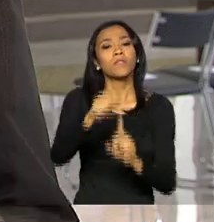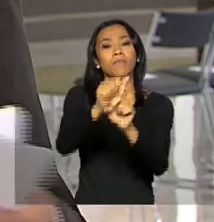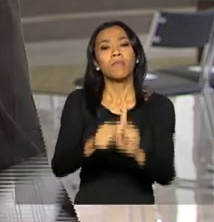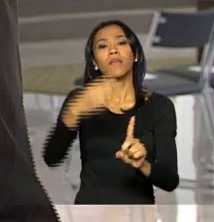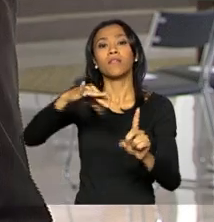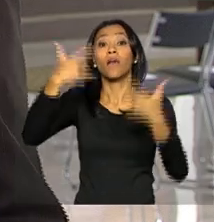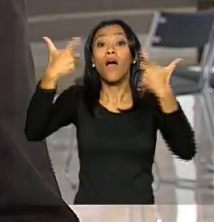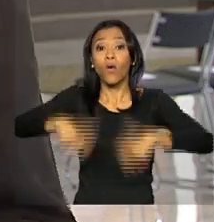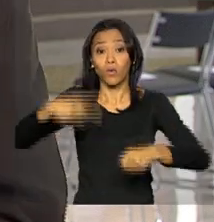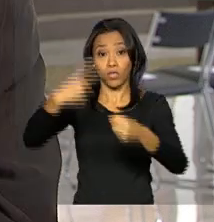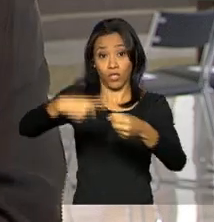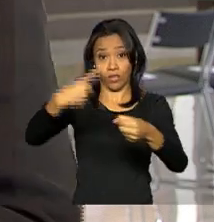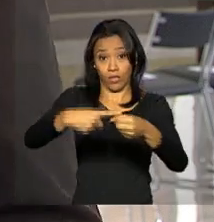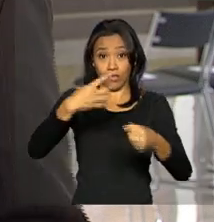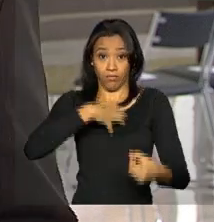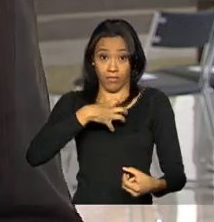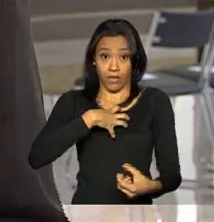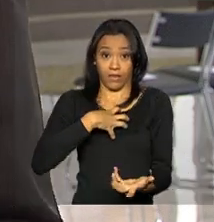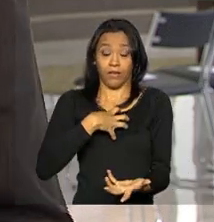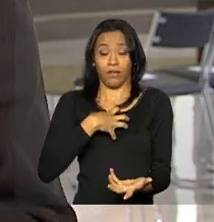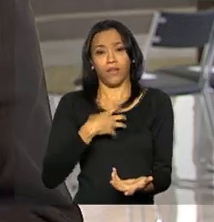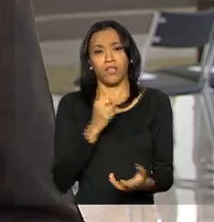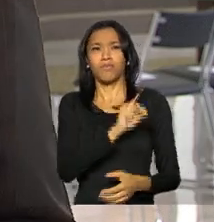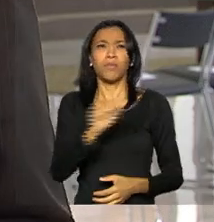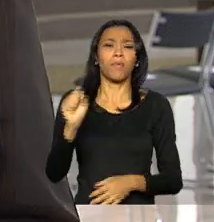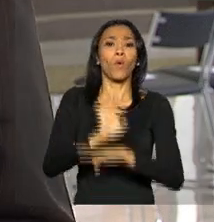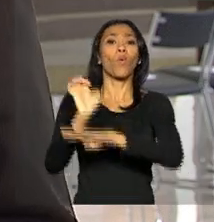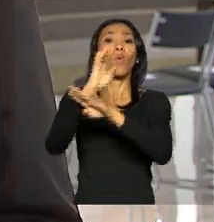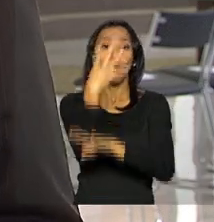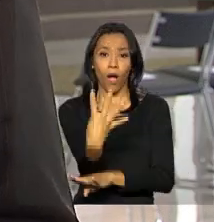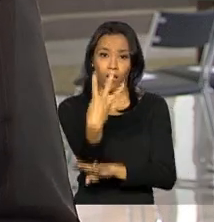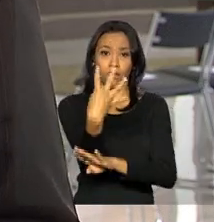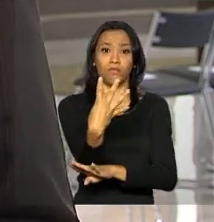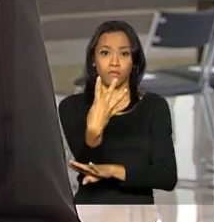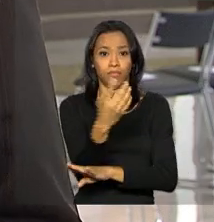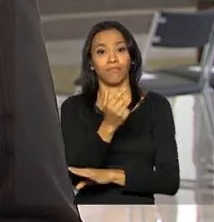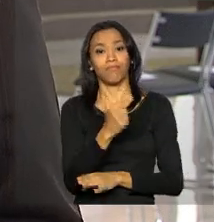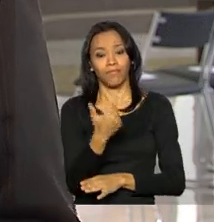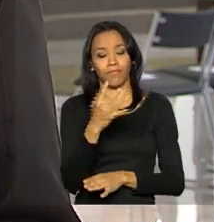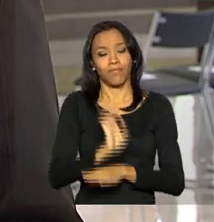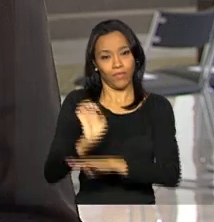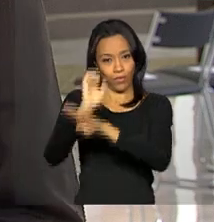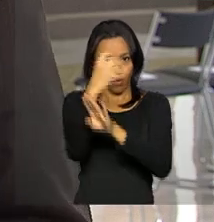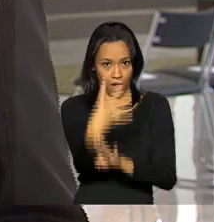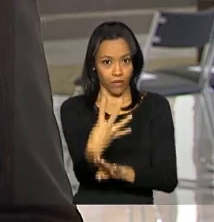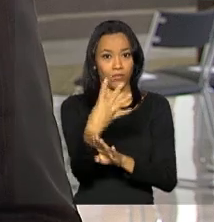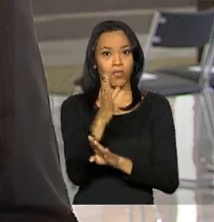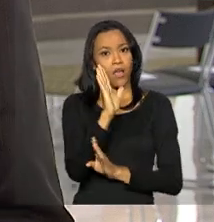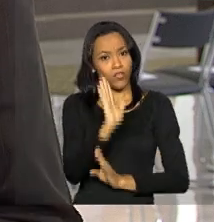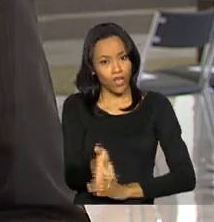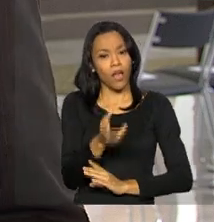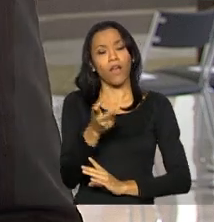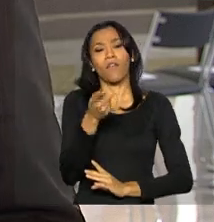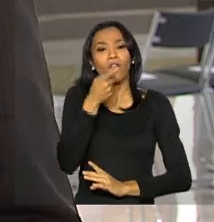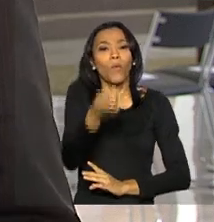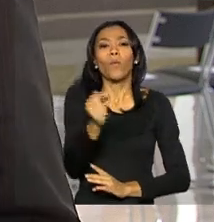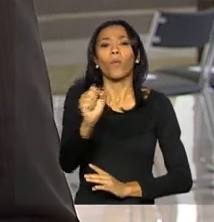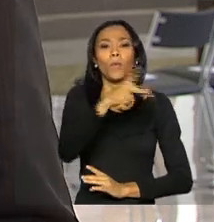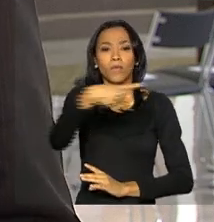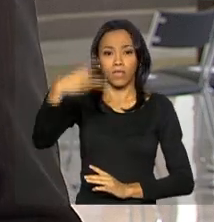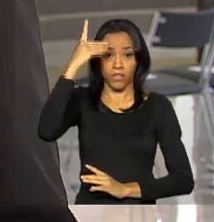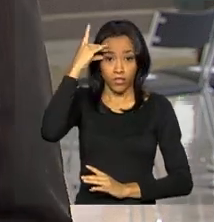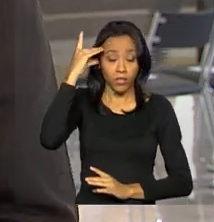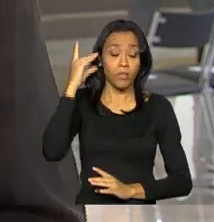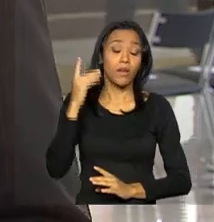em Feira de Santana, na Bahia e em outros 4 estados, uma entrega simultânea em outros 4 estados. A presidenta Dilma havia